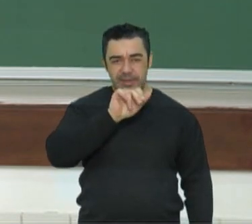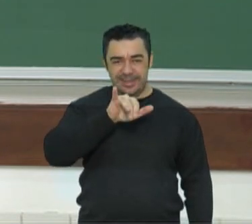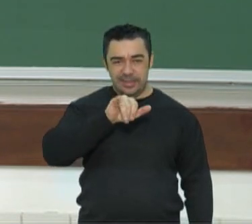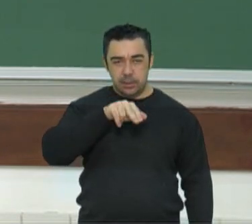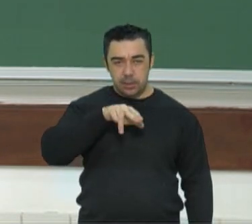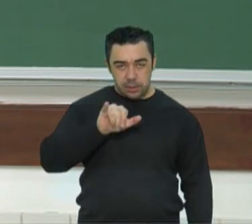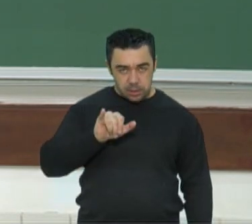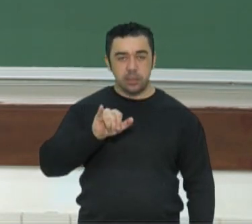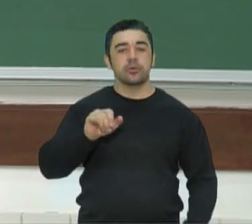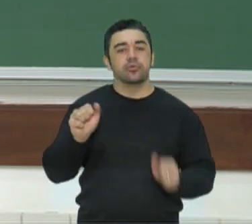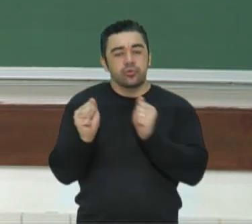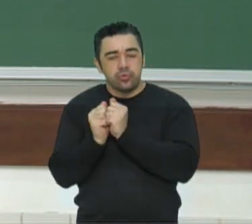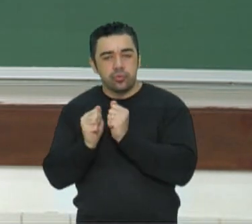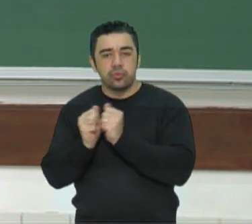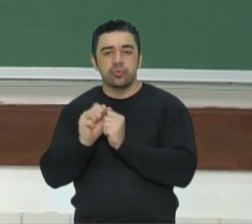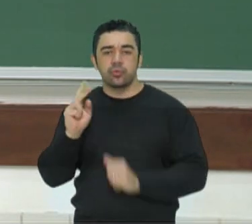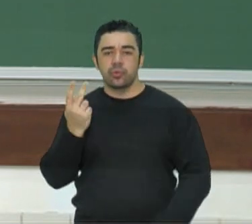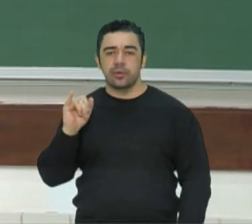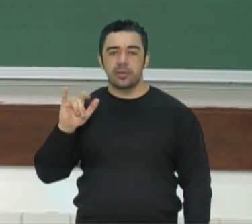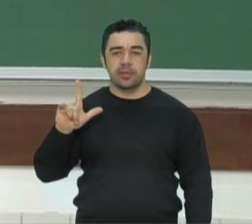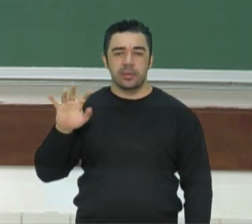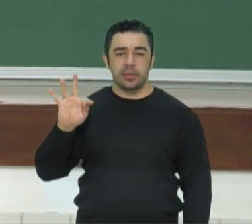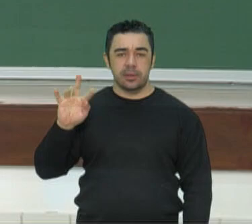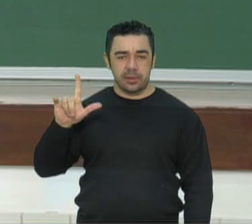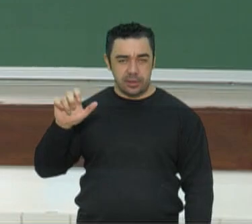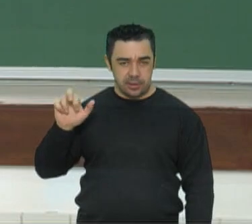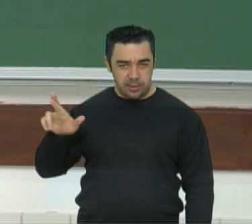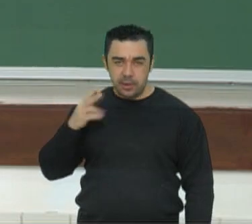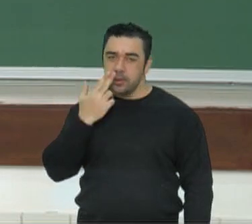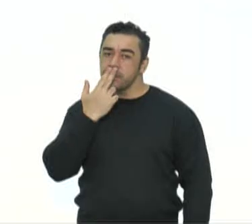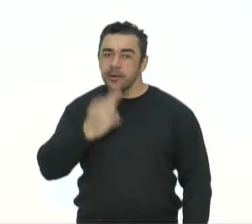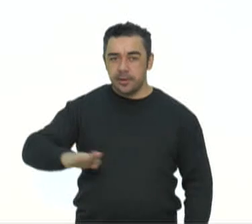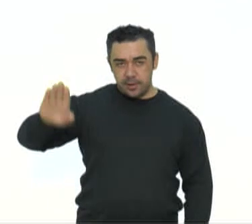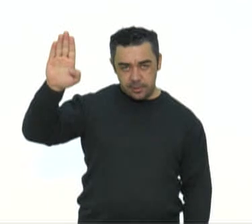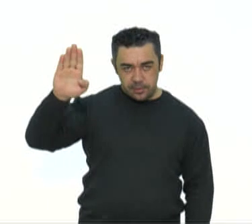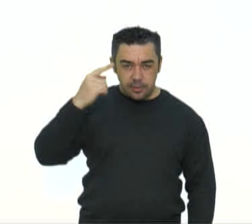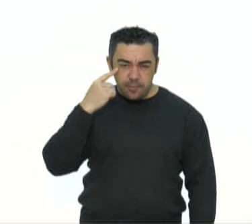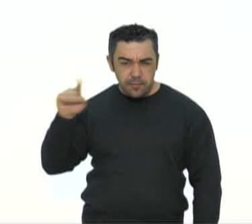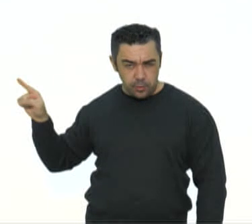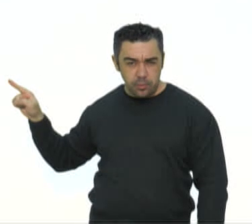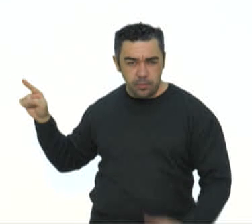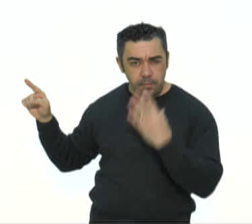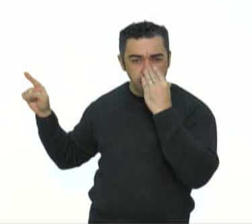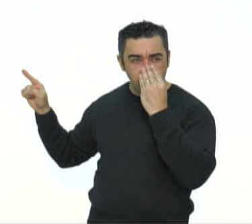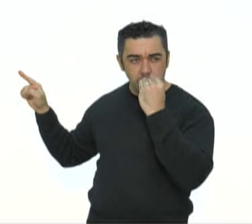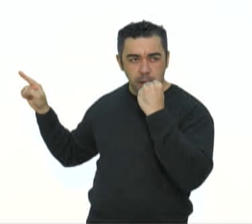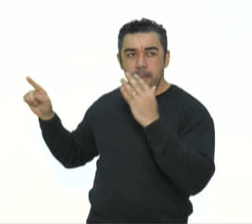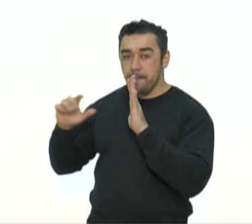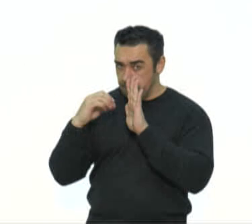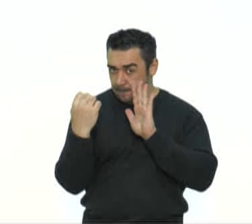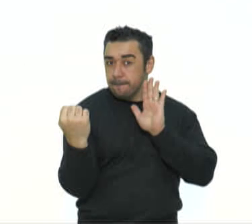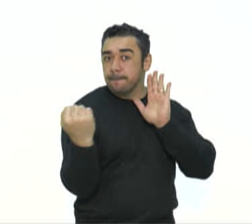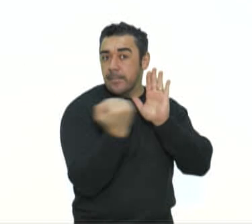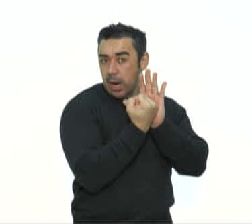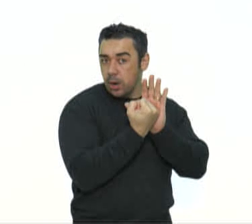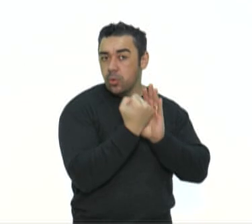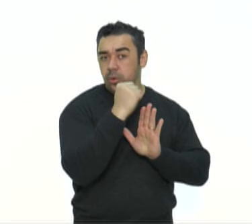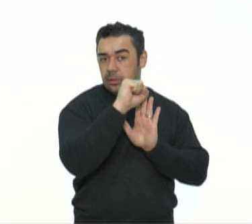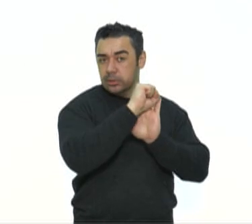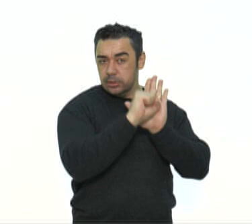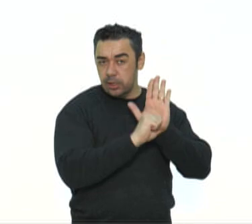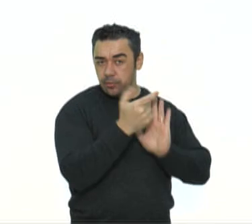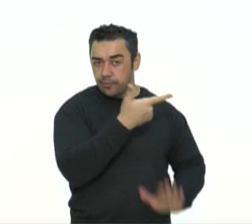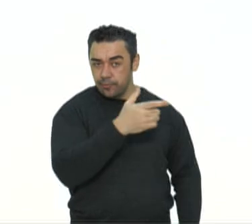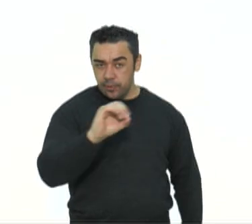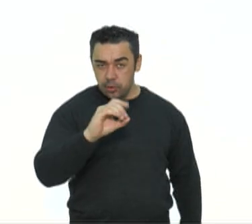fascismo e do nazismo. Lembrou deles? Imagem característica marcante do século XX, esses dois